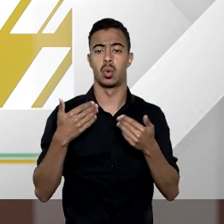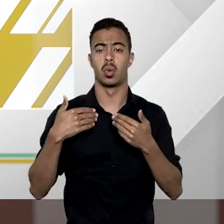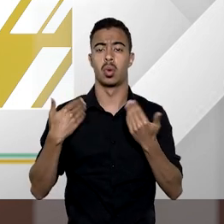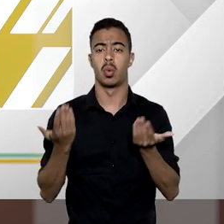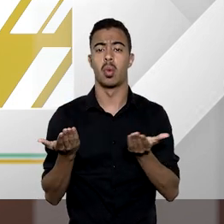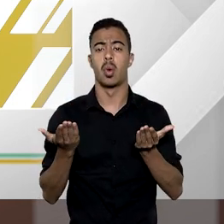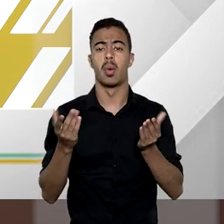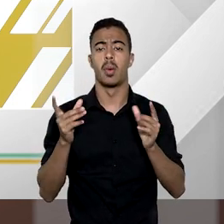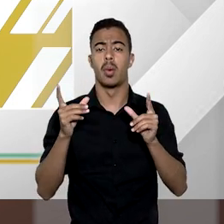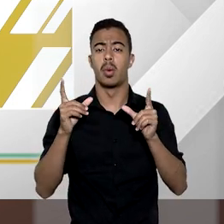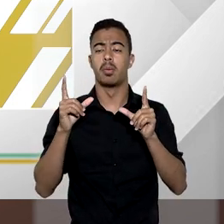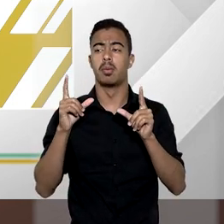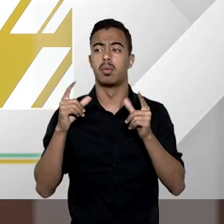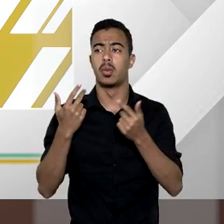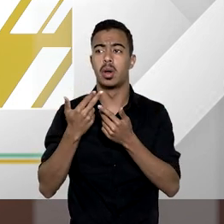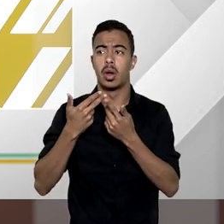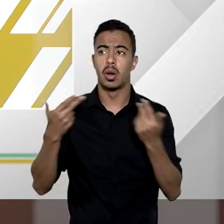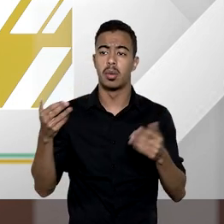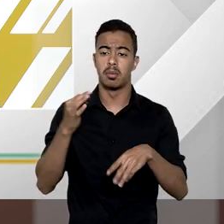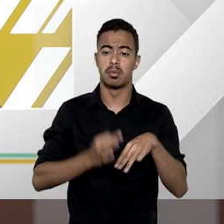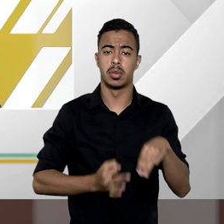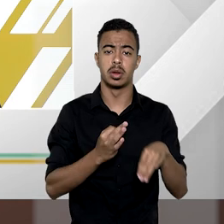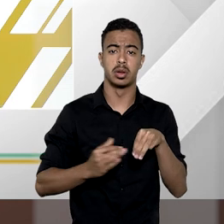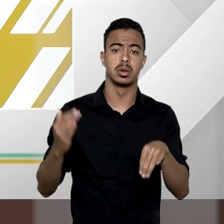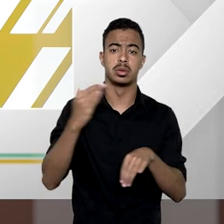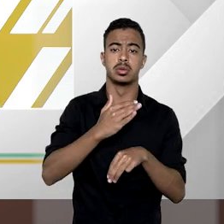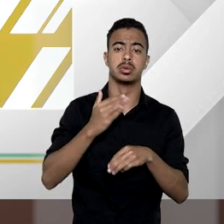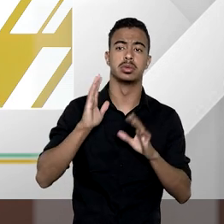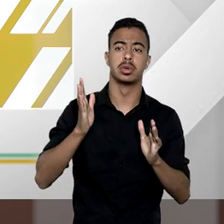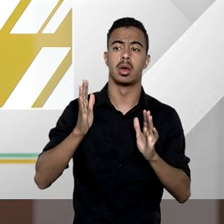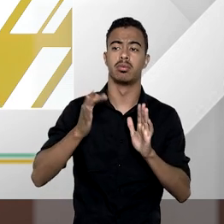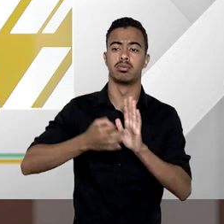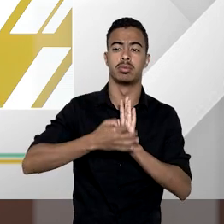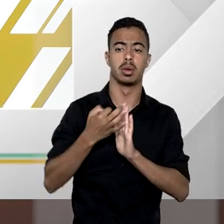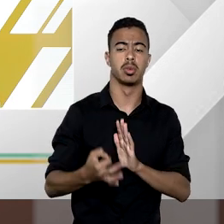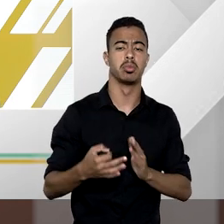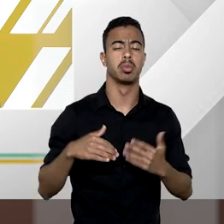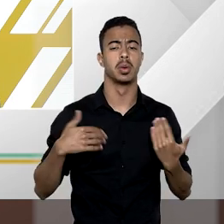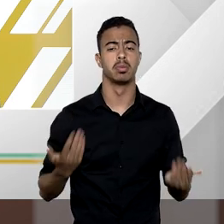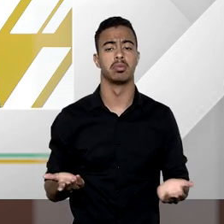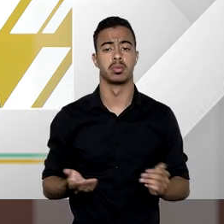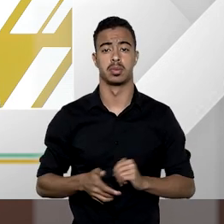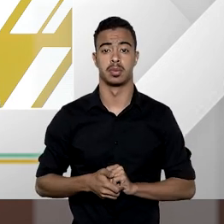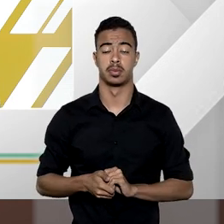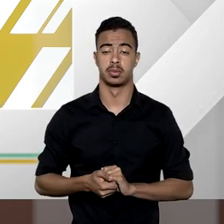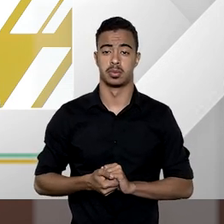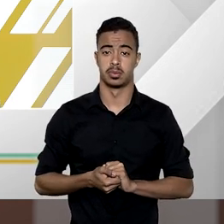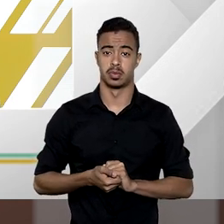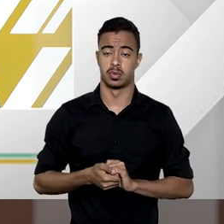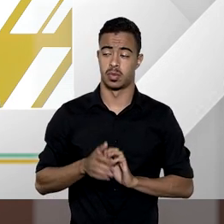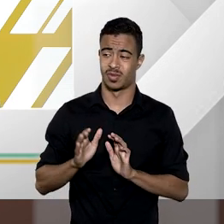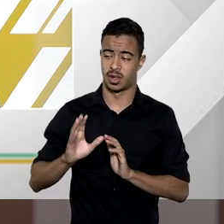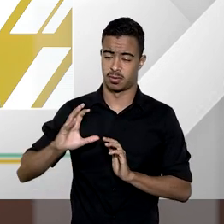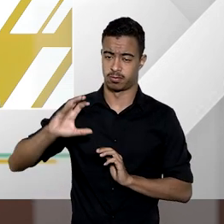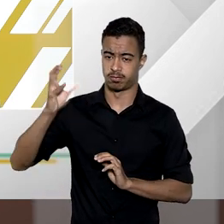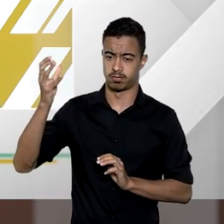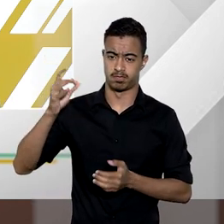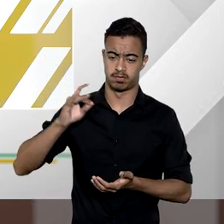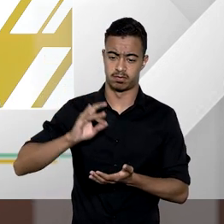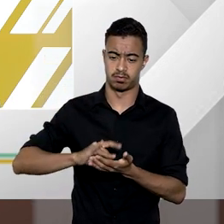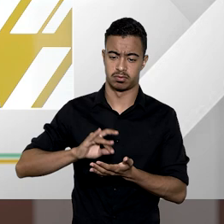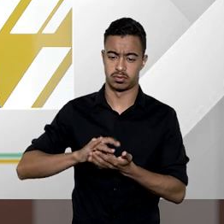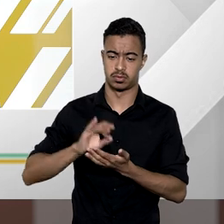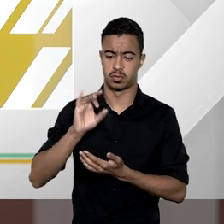pormenores do entendimento firmado pelos ministros professor Sérgio essa situação é